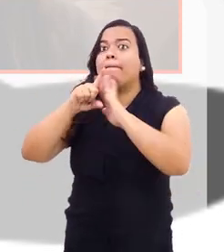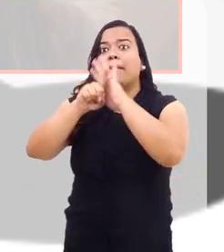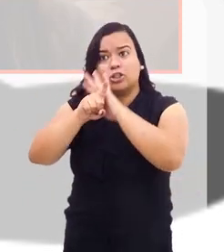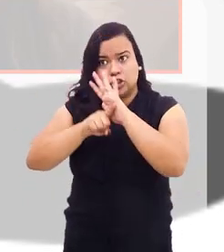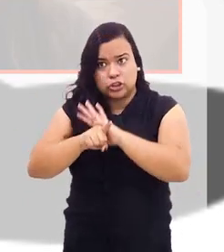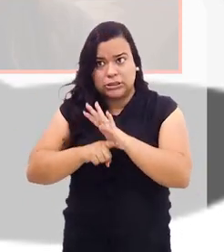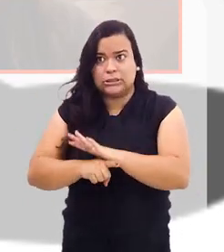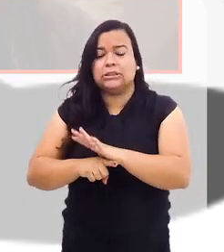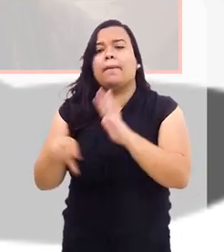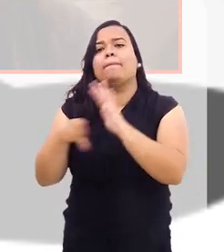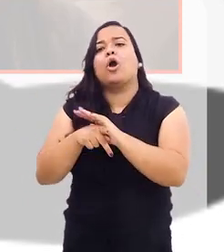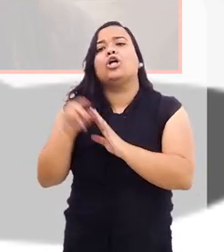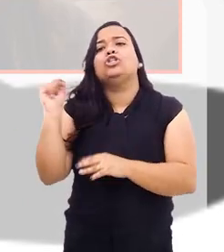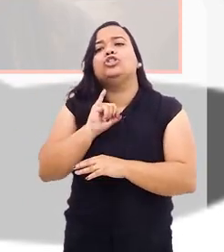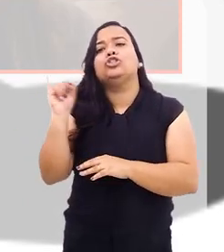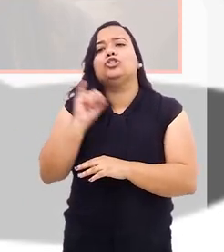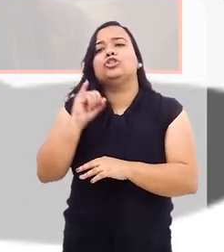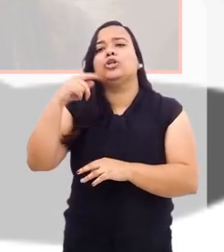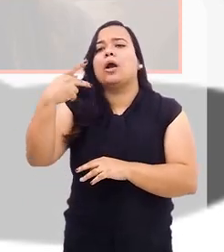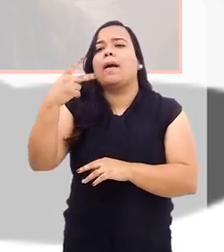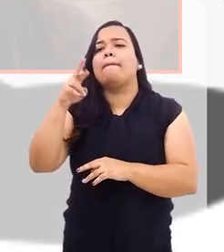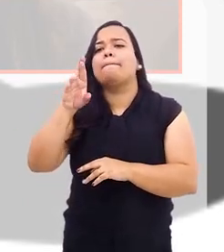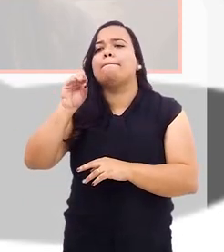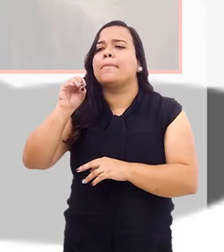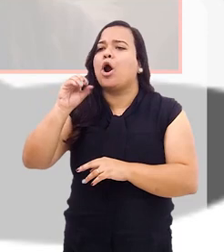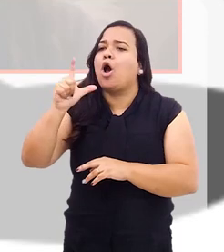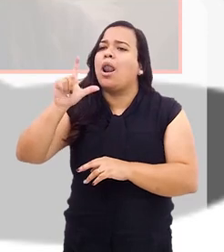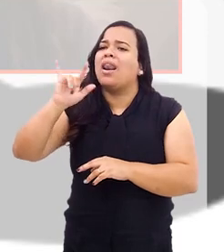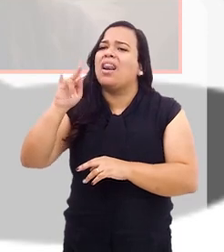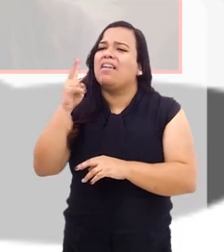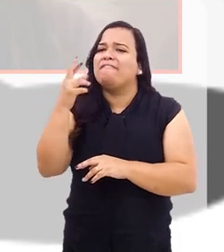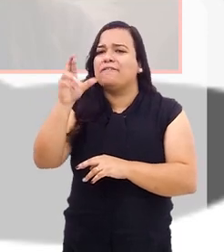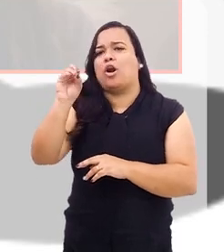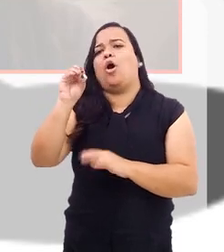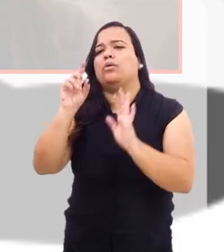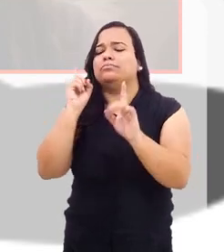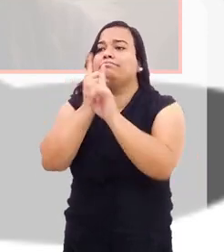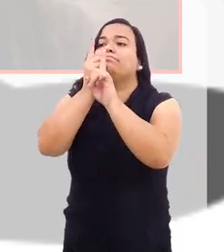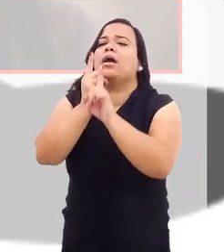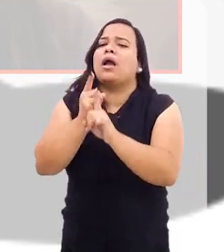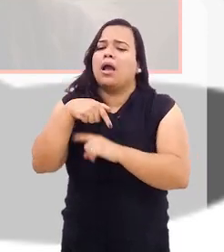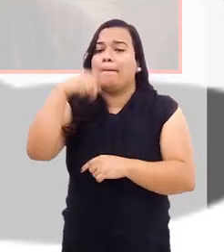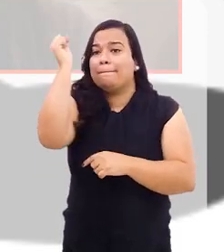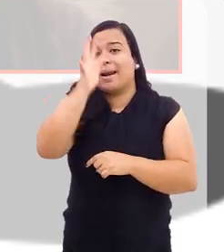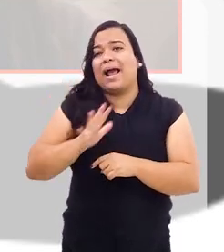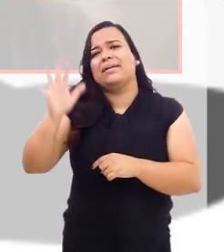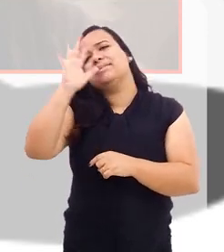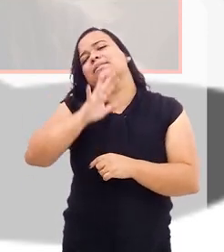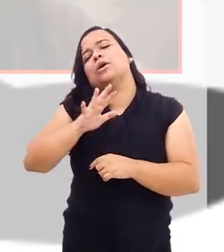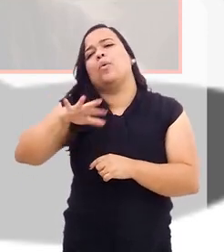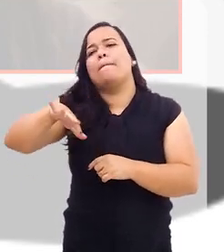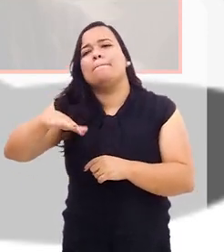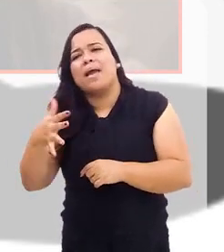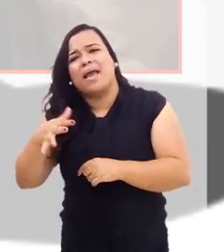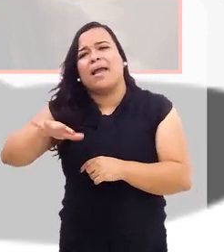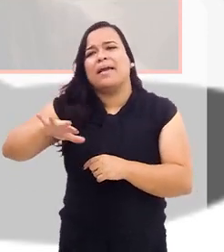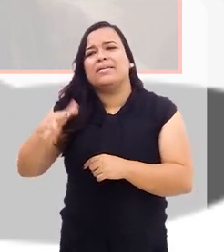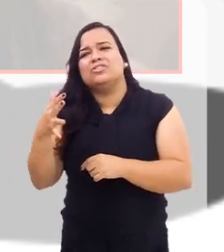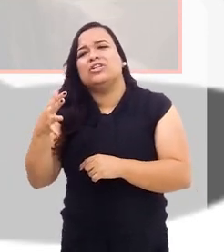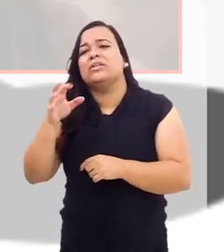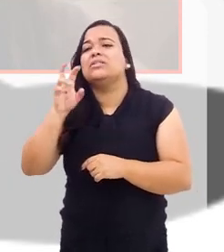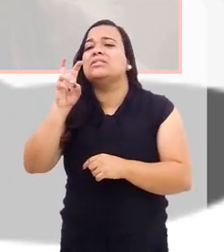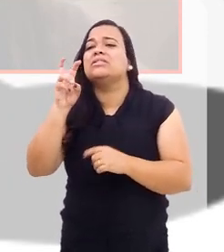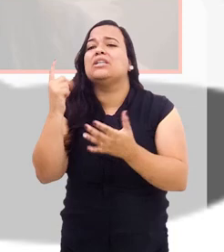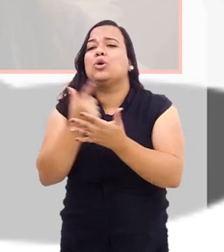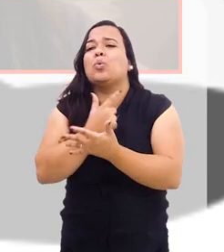pesquisas do Instituto ProLibro, somente o brasileiro tem em média quatro, menos